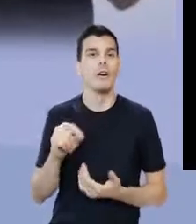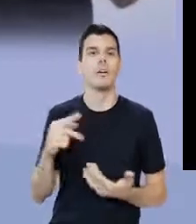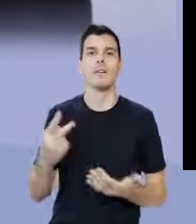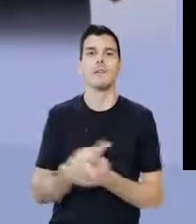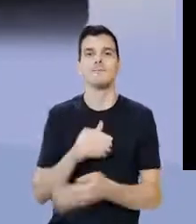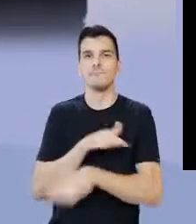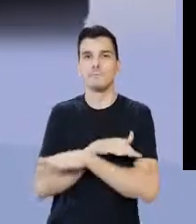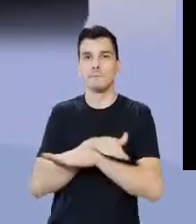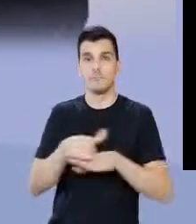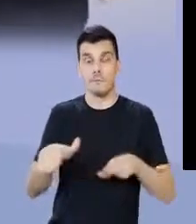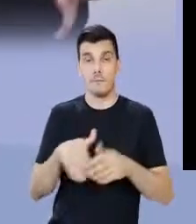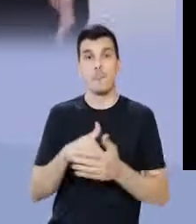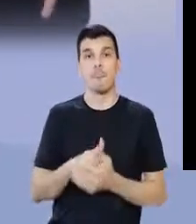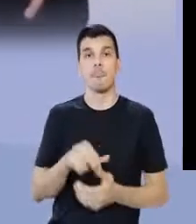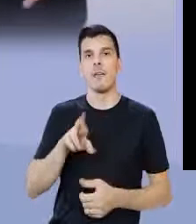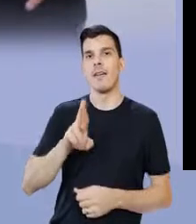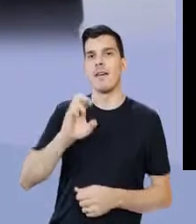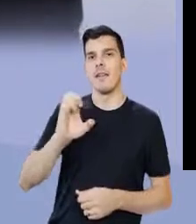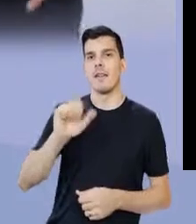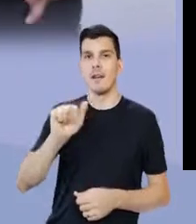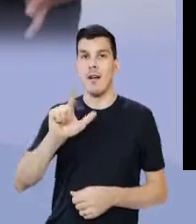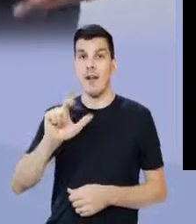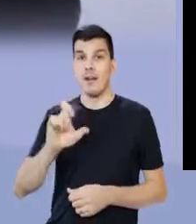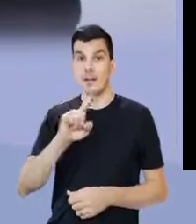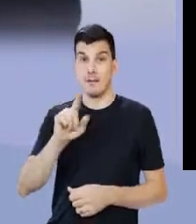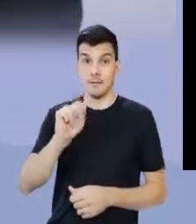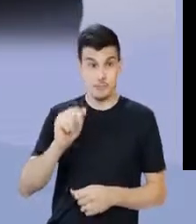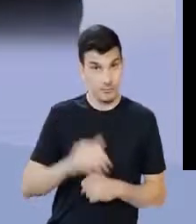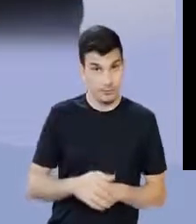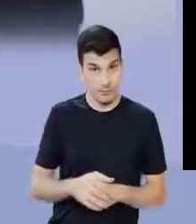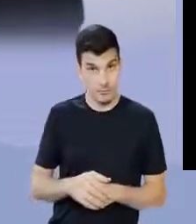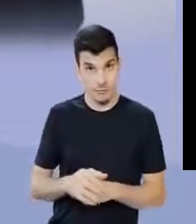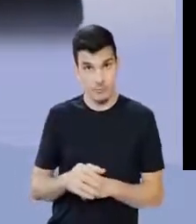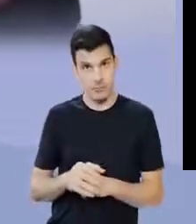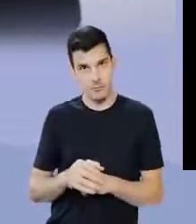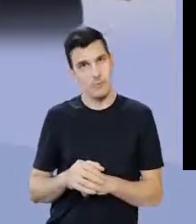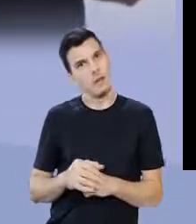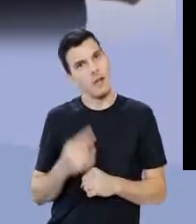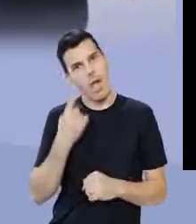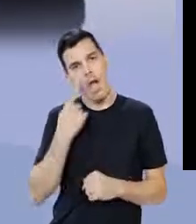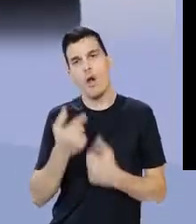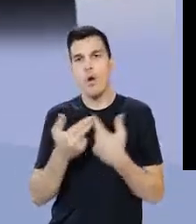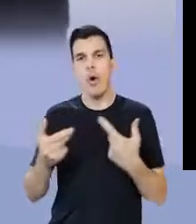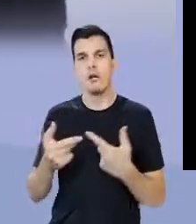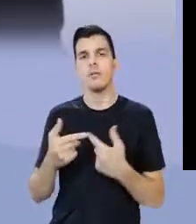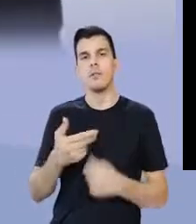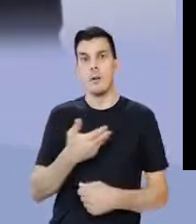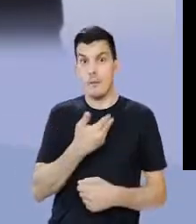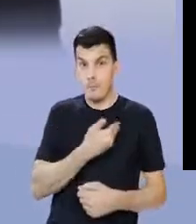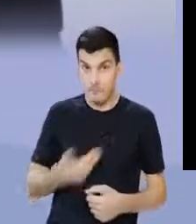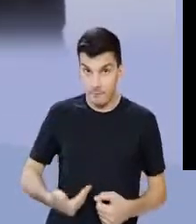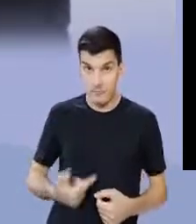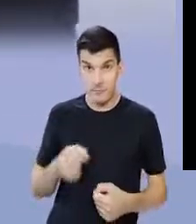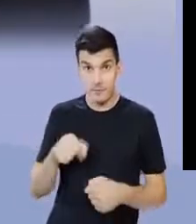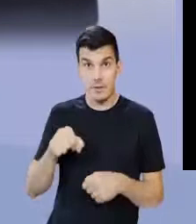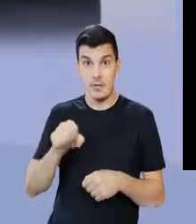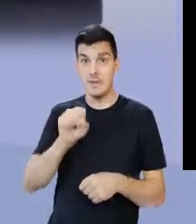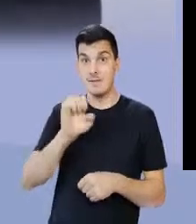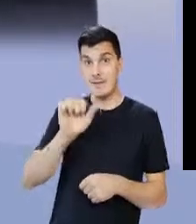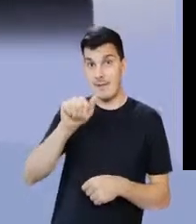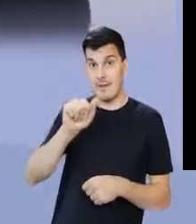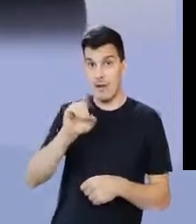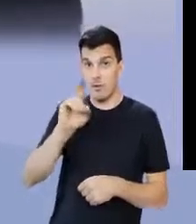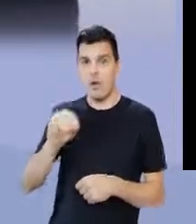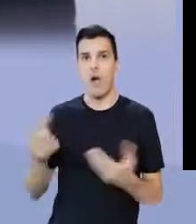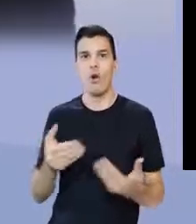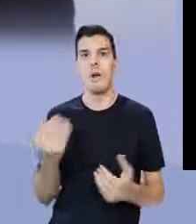tira ele do poder, acaba o que se chama de realeza, ou monarquia. E a gente entra na coisa pública. Eu quero que você entenda que